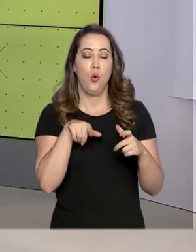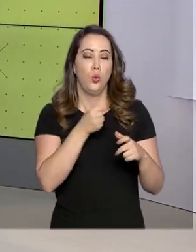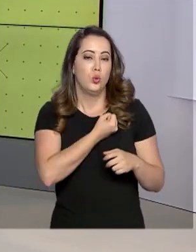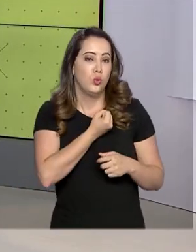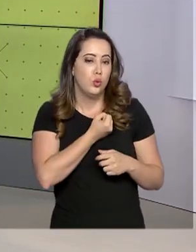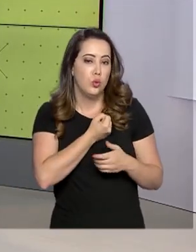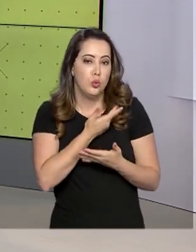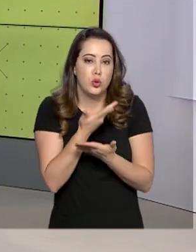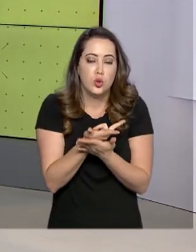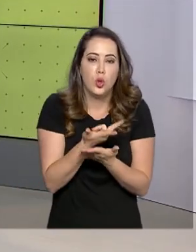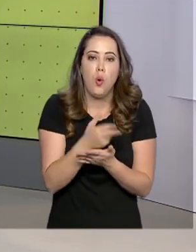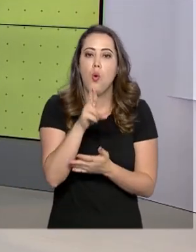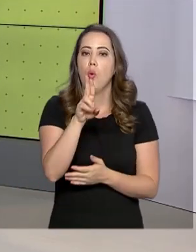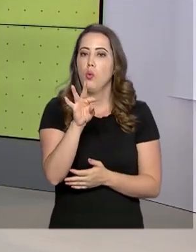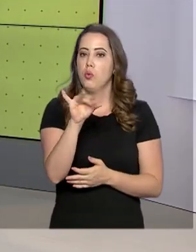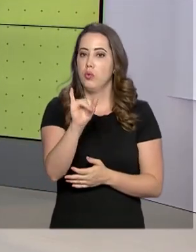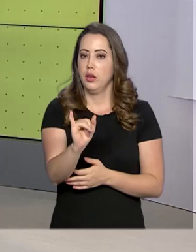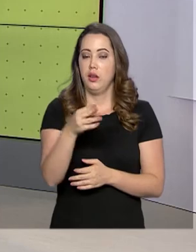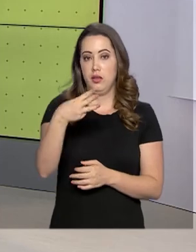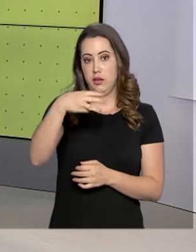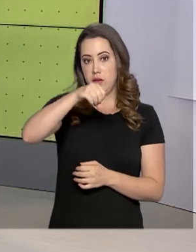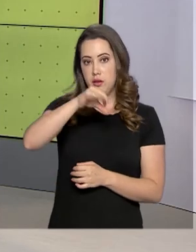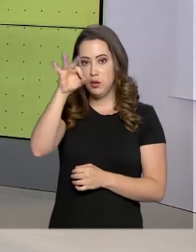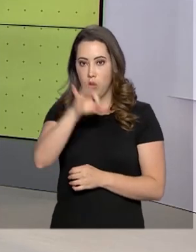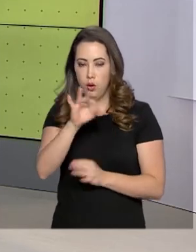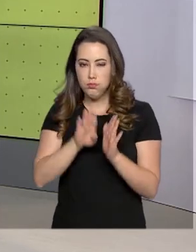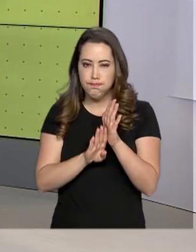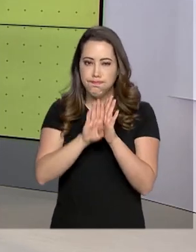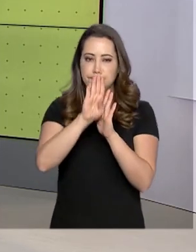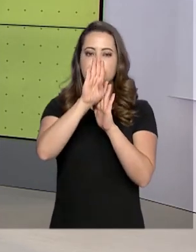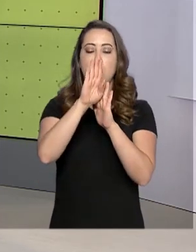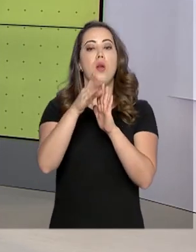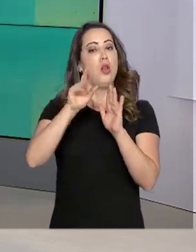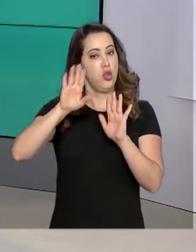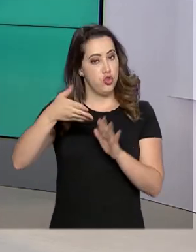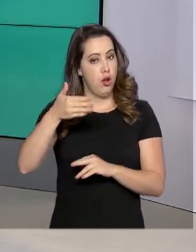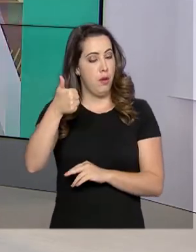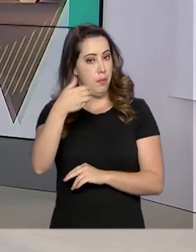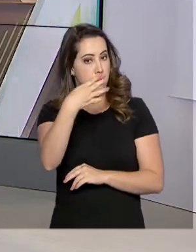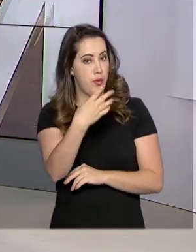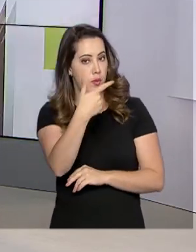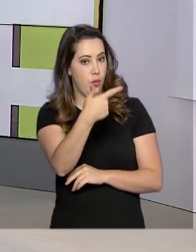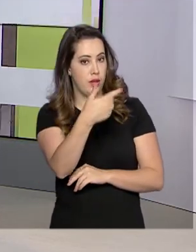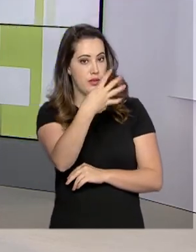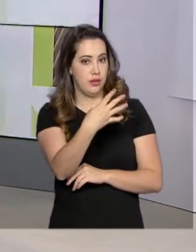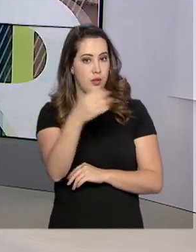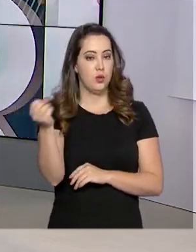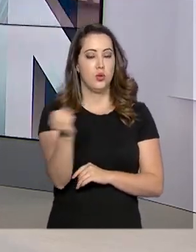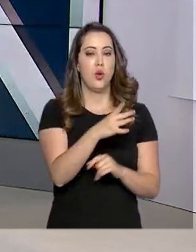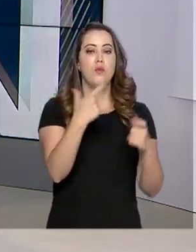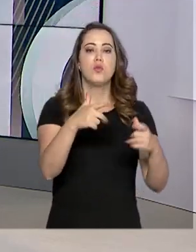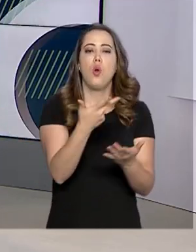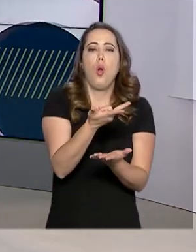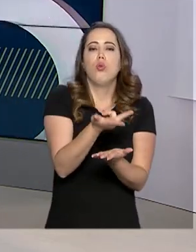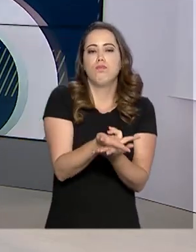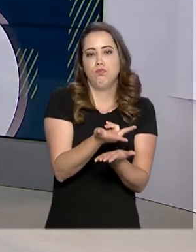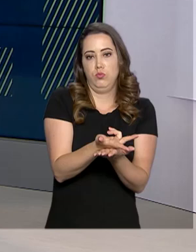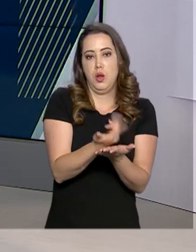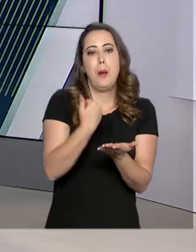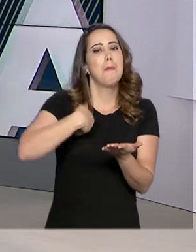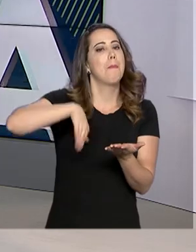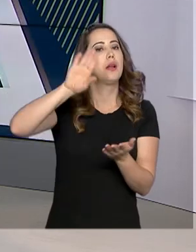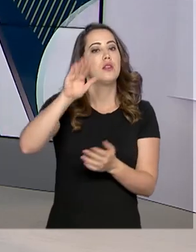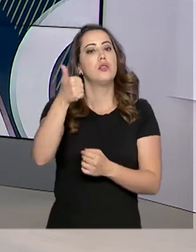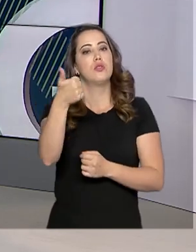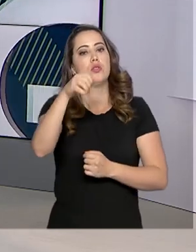de UTI em 39% no último ano. São ao todo 1.424 novos leitos que totalizaram mais